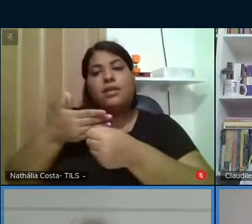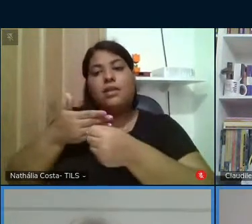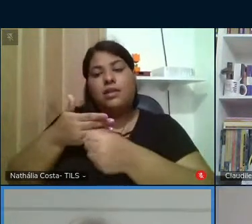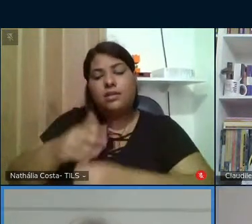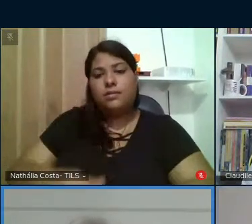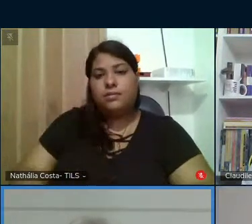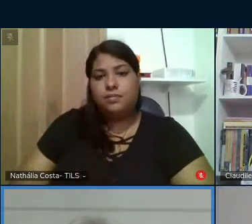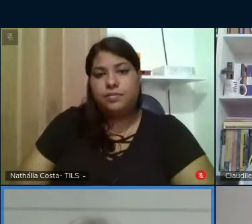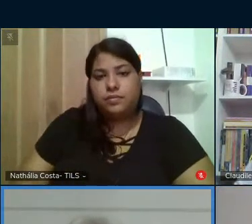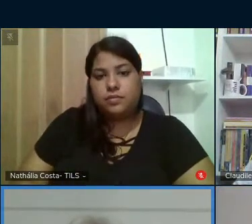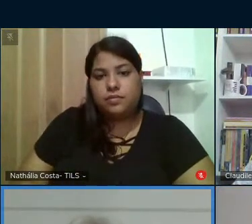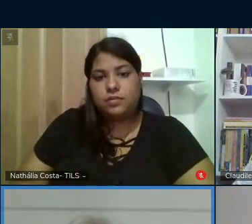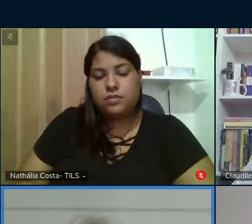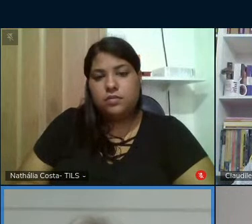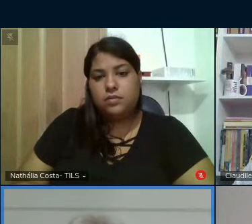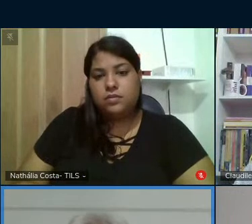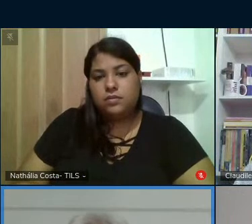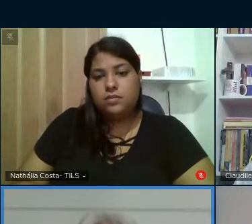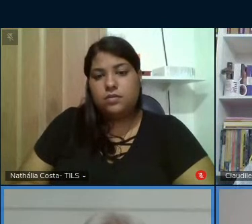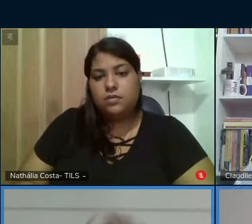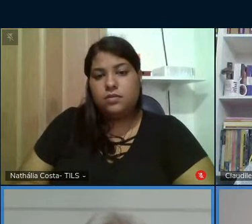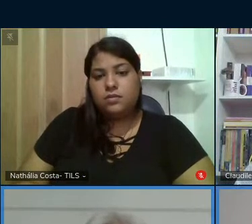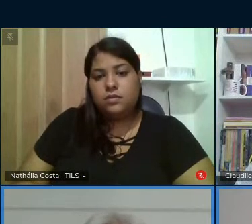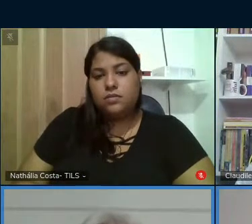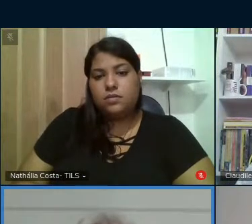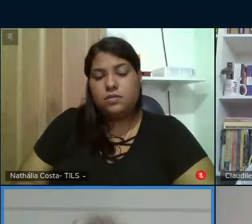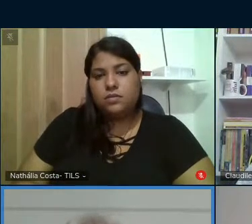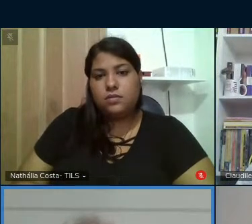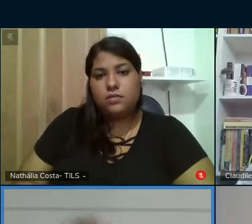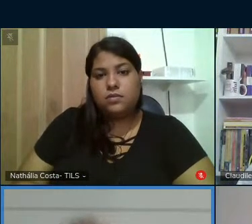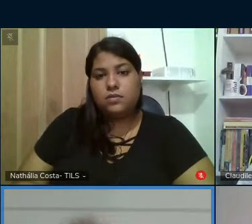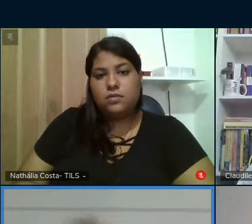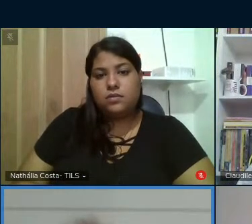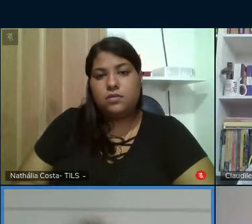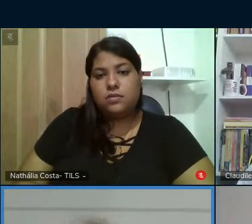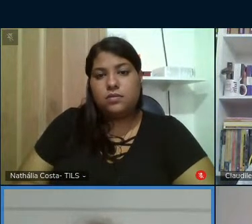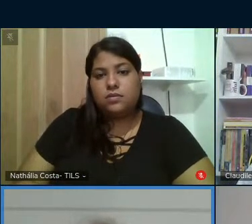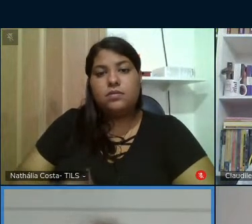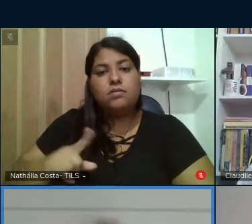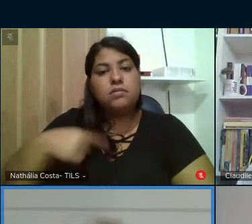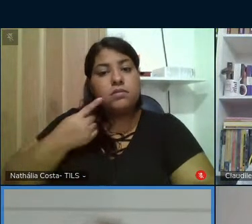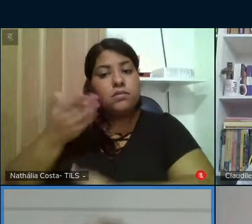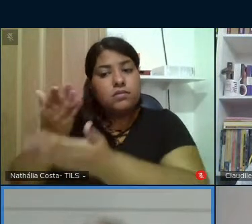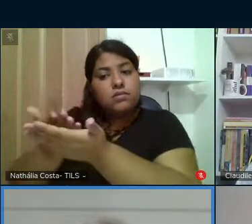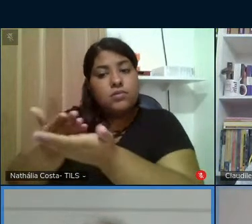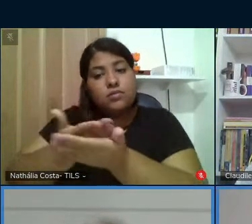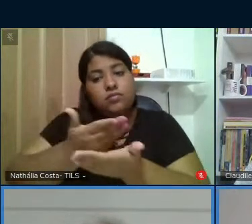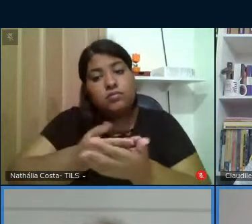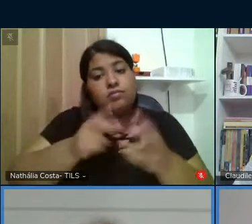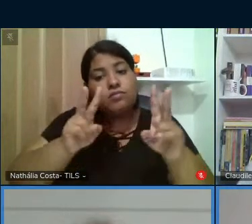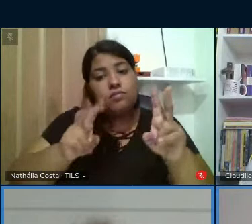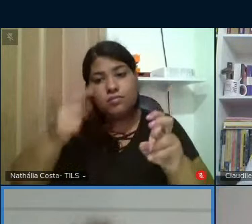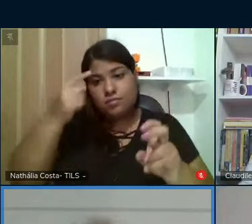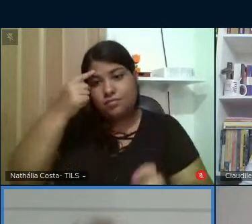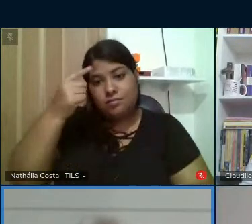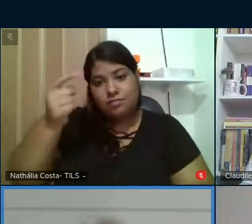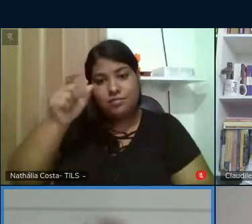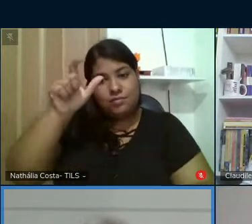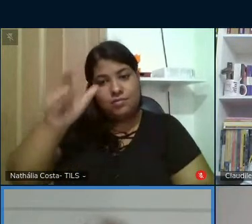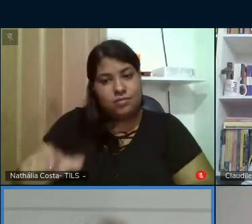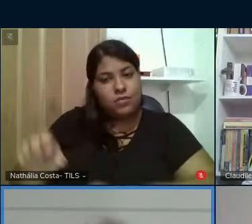para se debruçar sobre o pensamento de um educador de